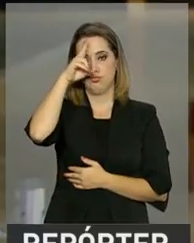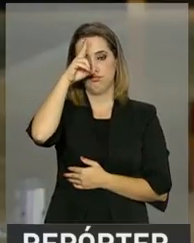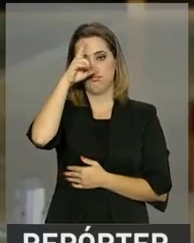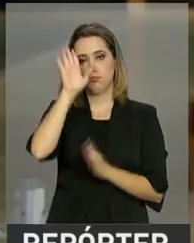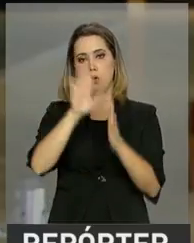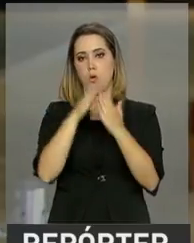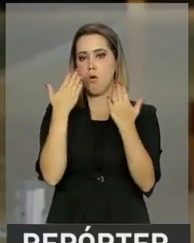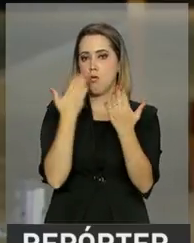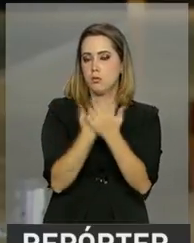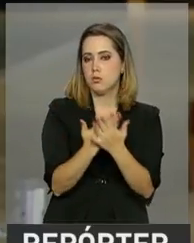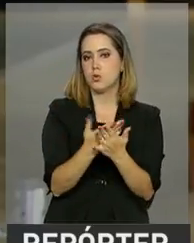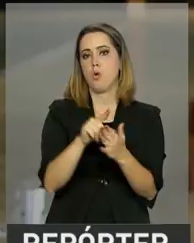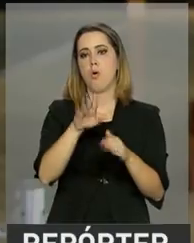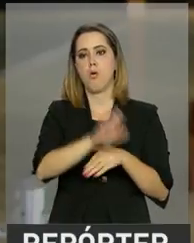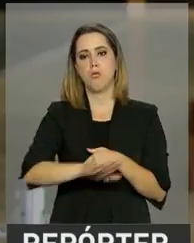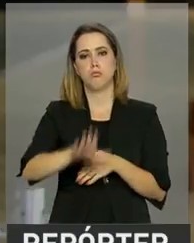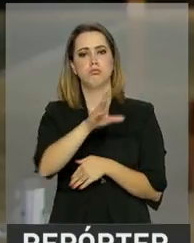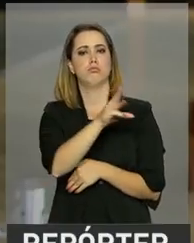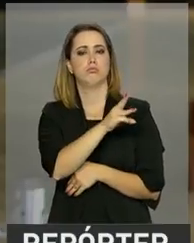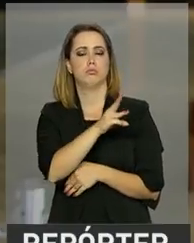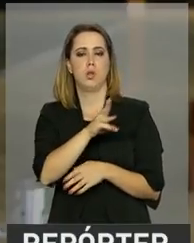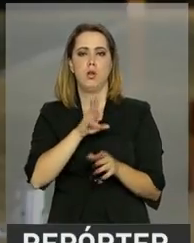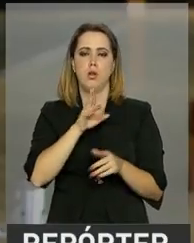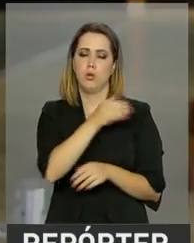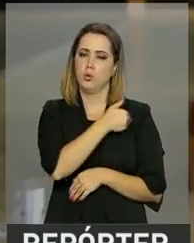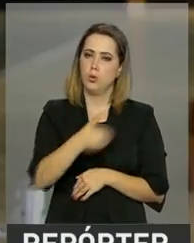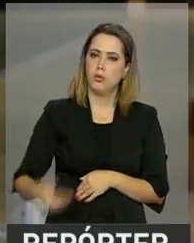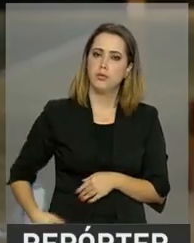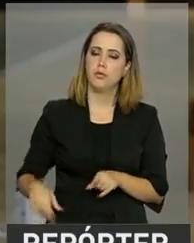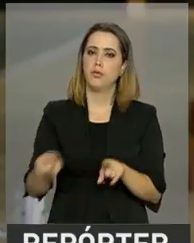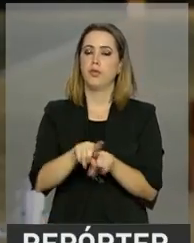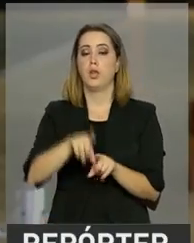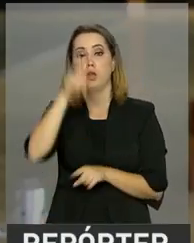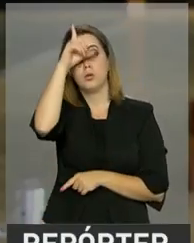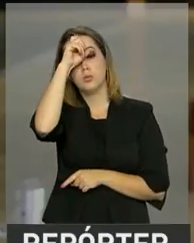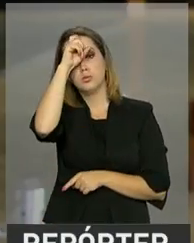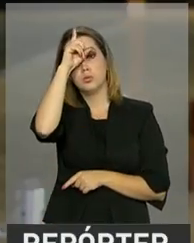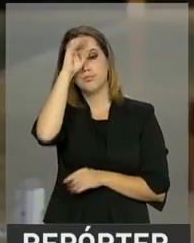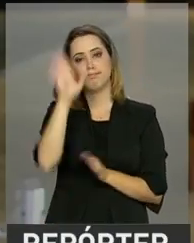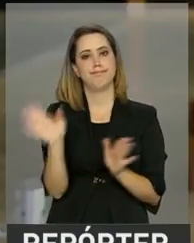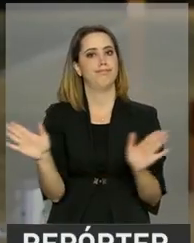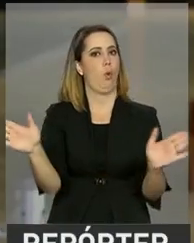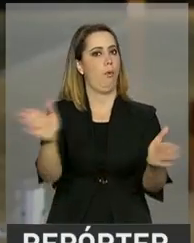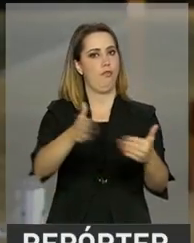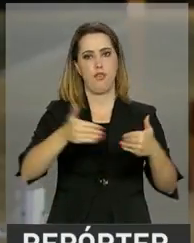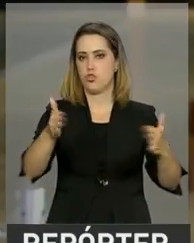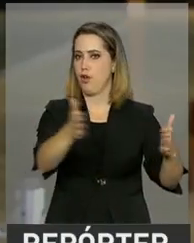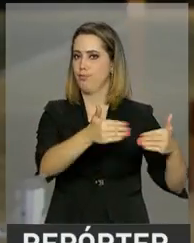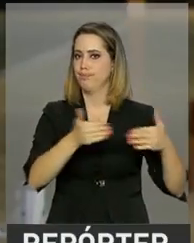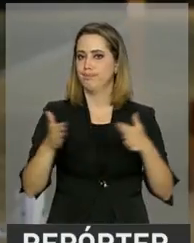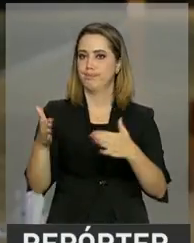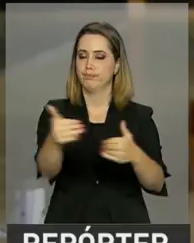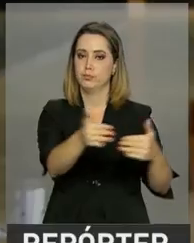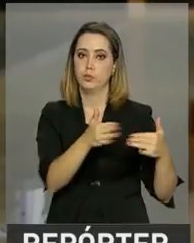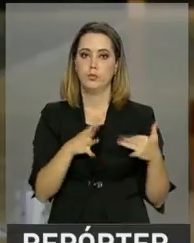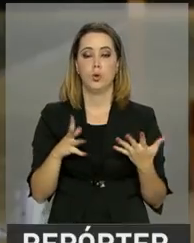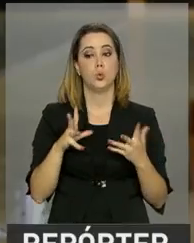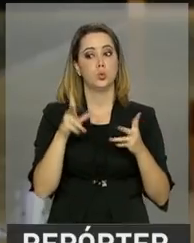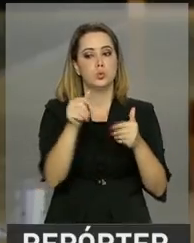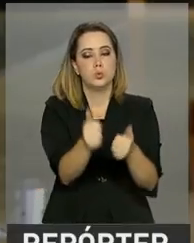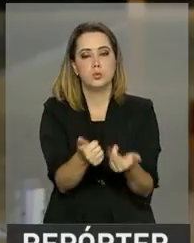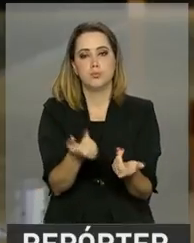universidades e mesmo postos de saúde na capital capixaba não estão abertos ao público e aos